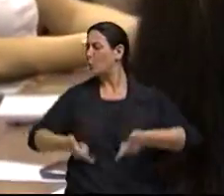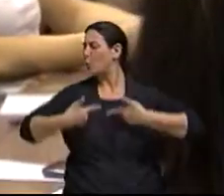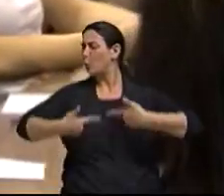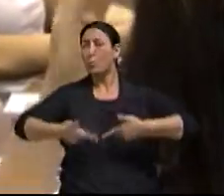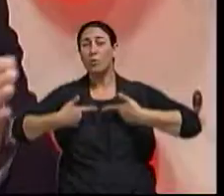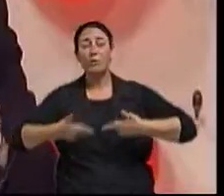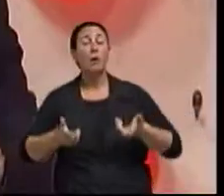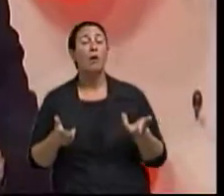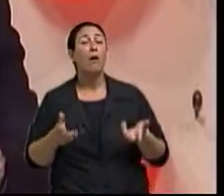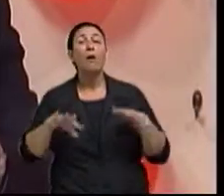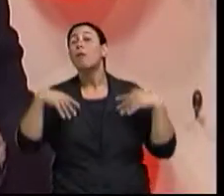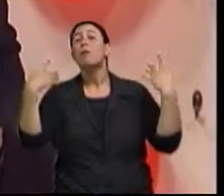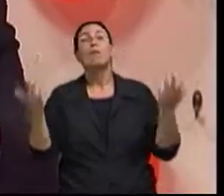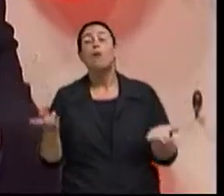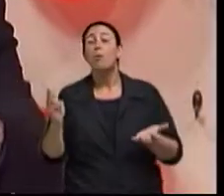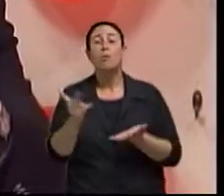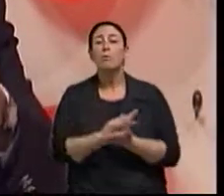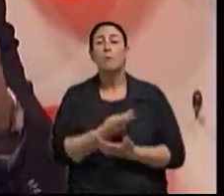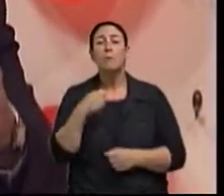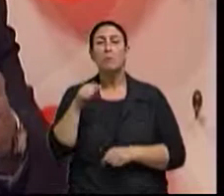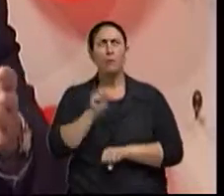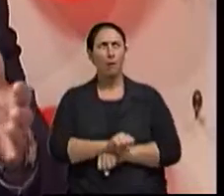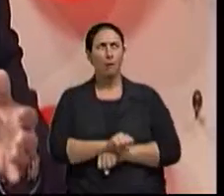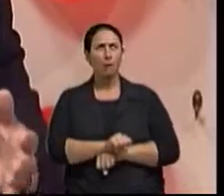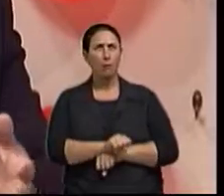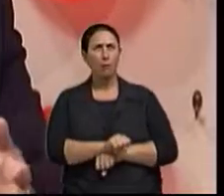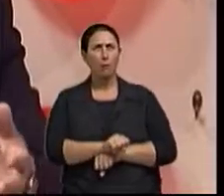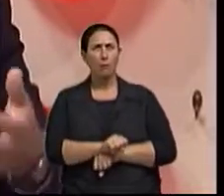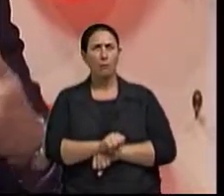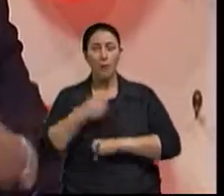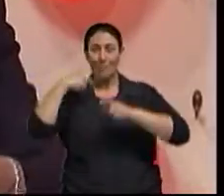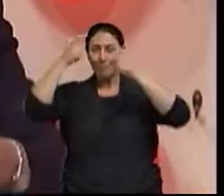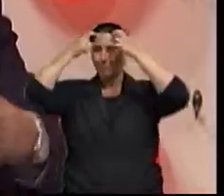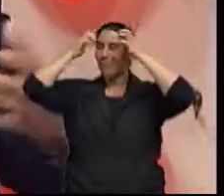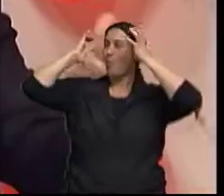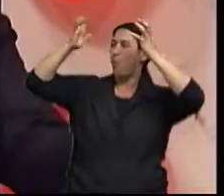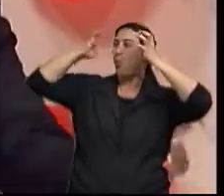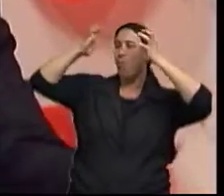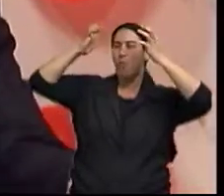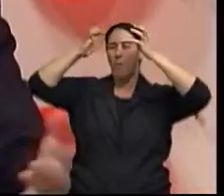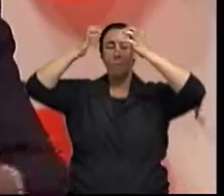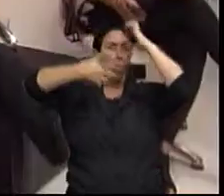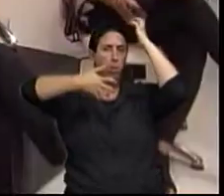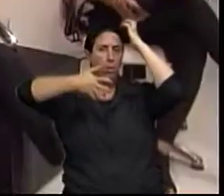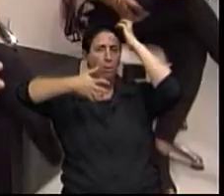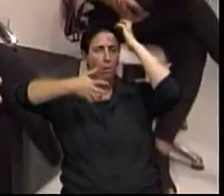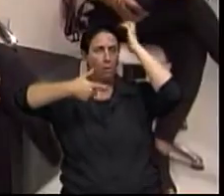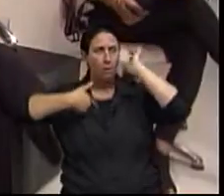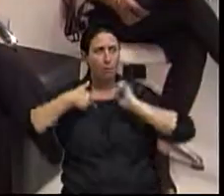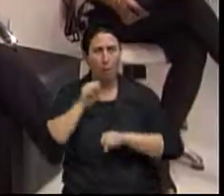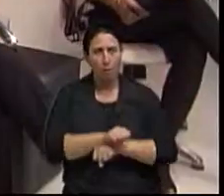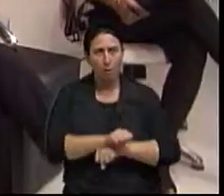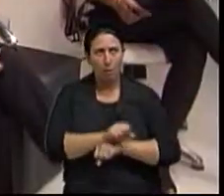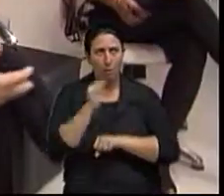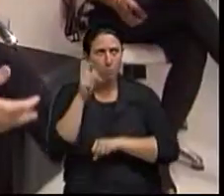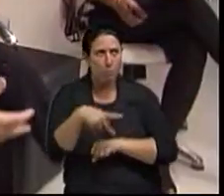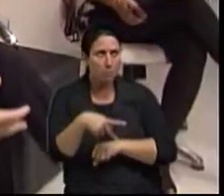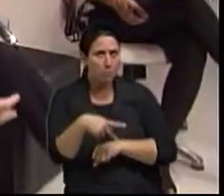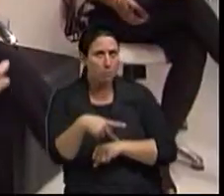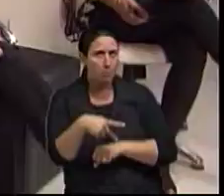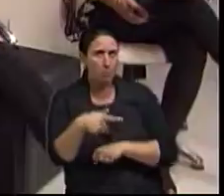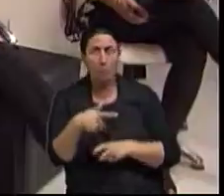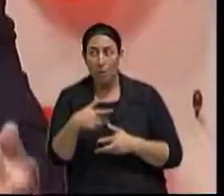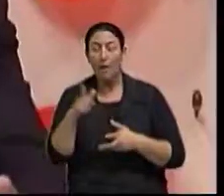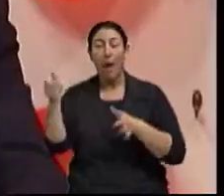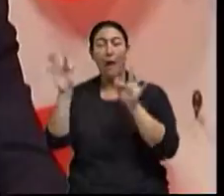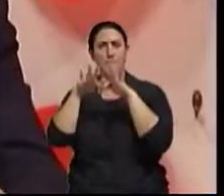E aí tem que parar e muitas vezes há um desânimo muito grande, não só para ele, mas principalmente para a família, porque vê aquele cidadão, aquela